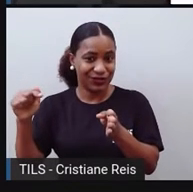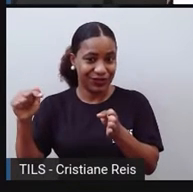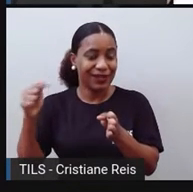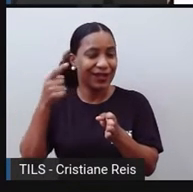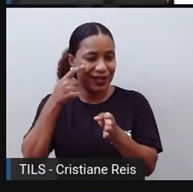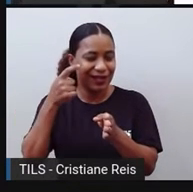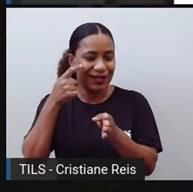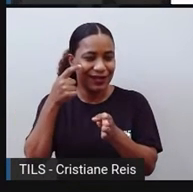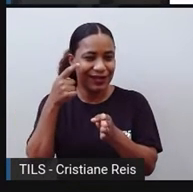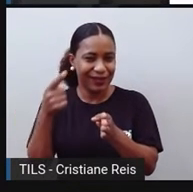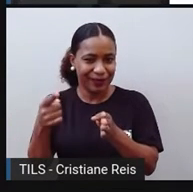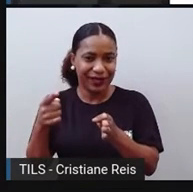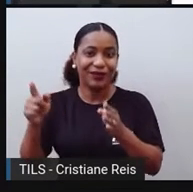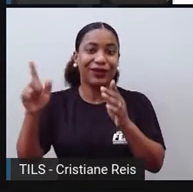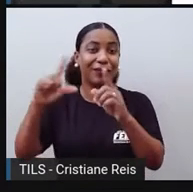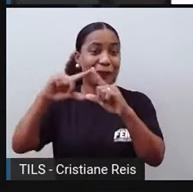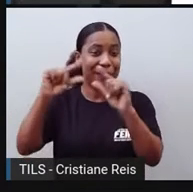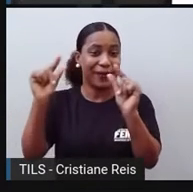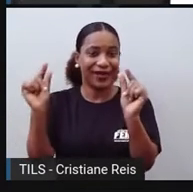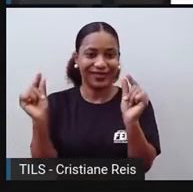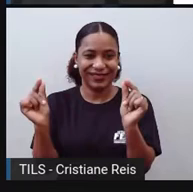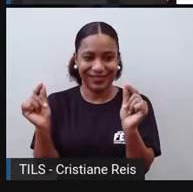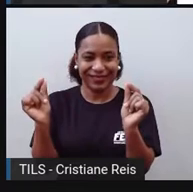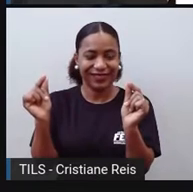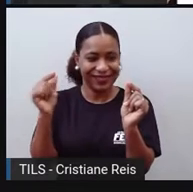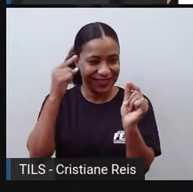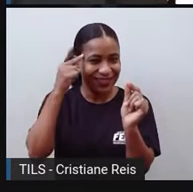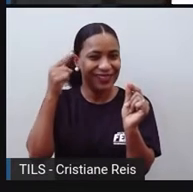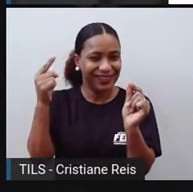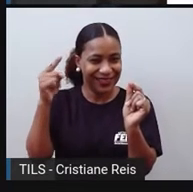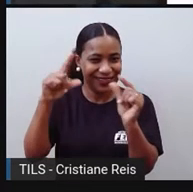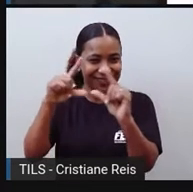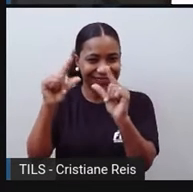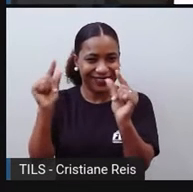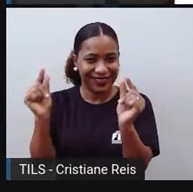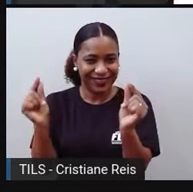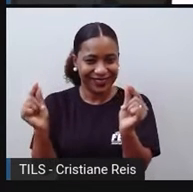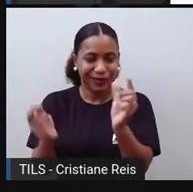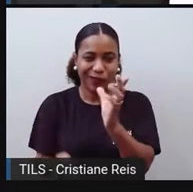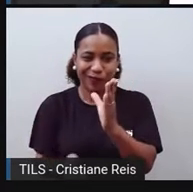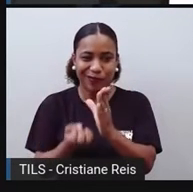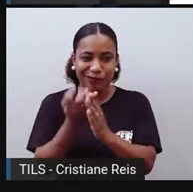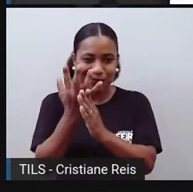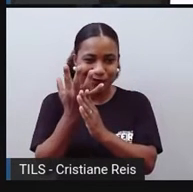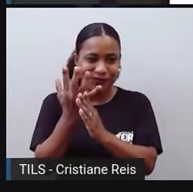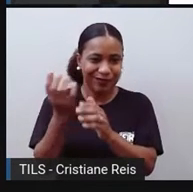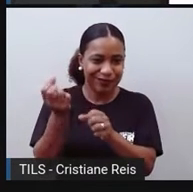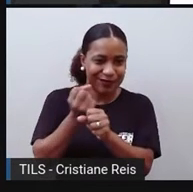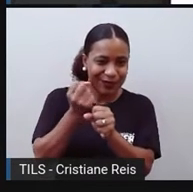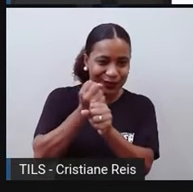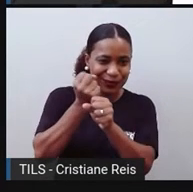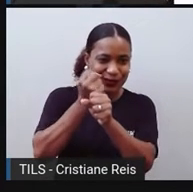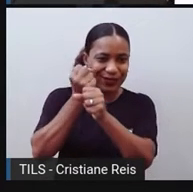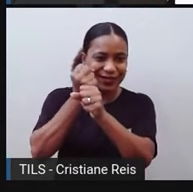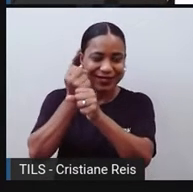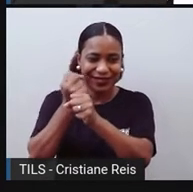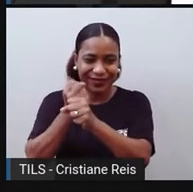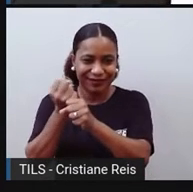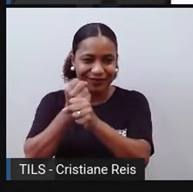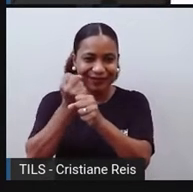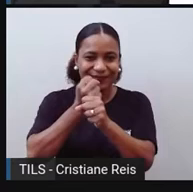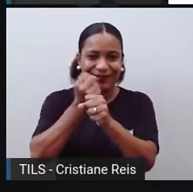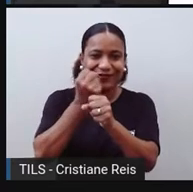construindo, né? A cidade de Brasília, só para a gente entender o que estava acontecendo no mundo no momento, né? Aqui no Brasil, né? gente estávamos